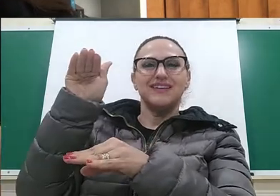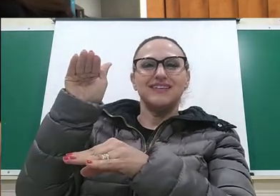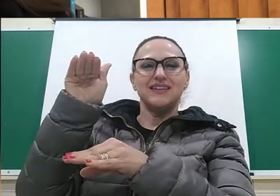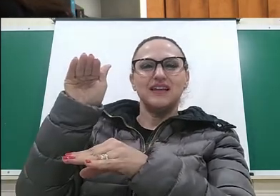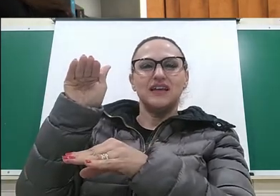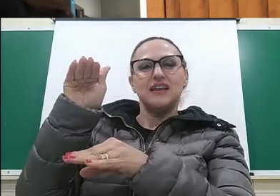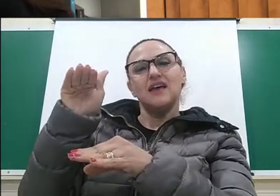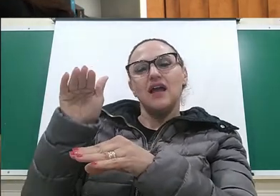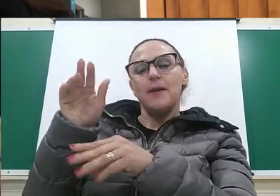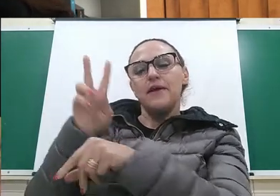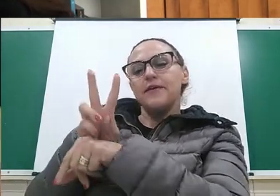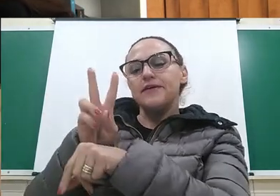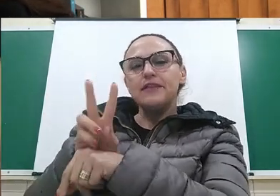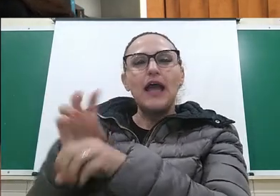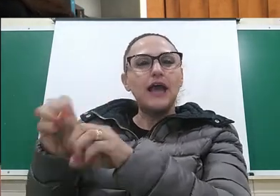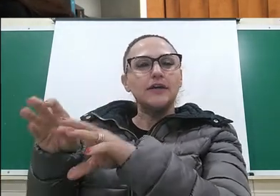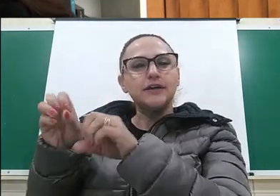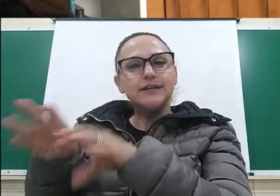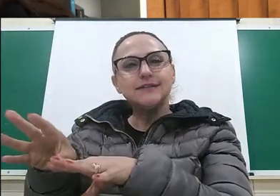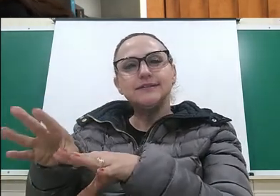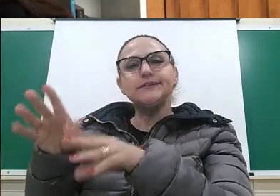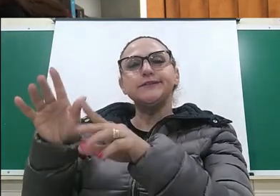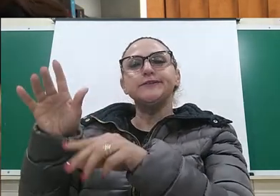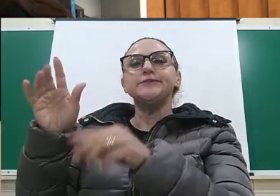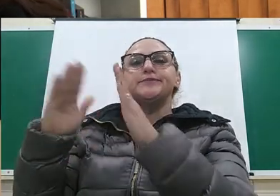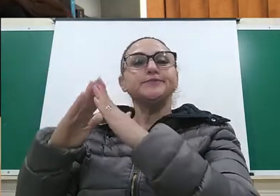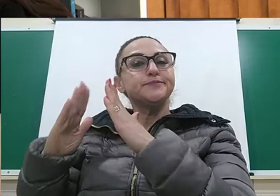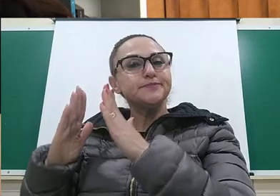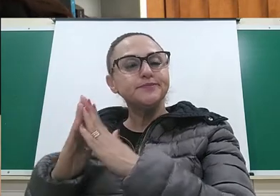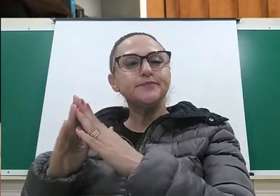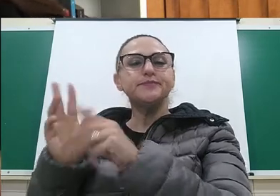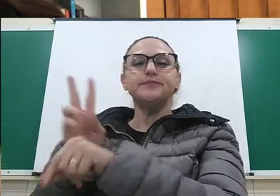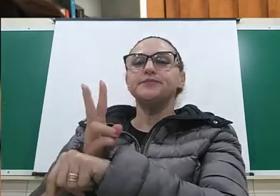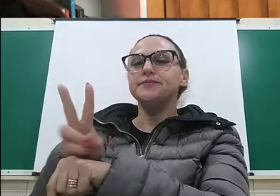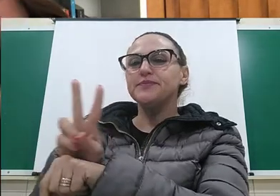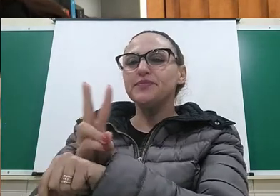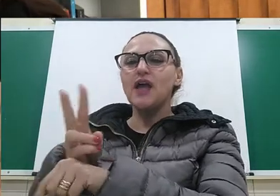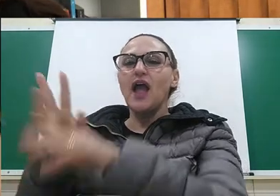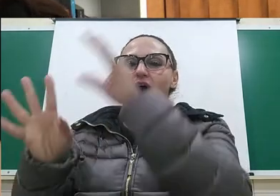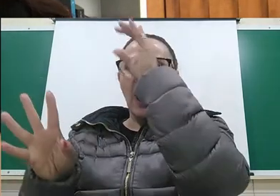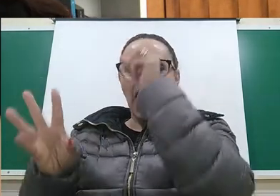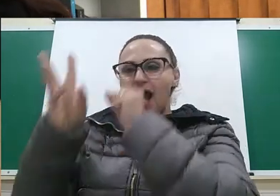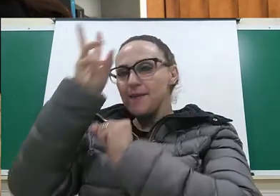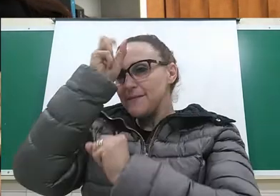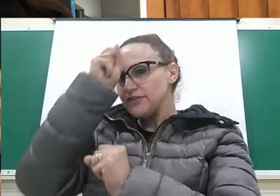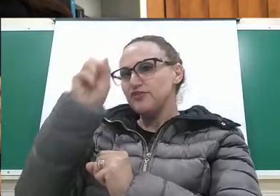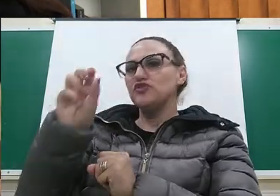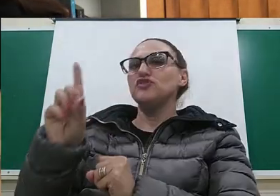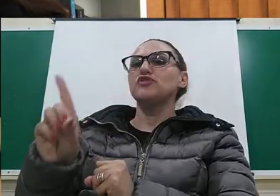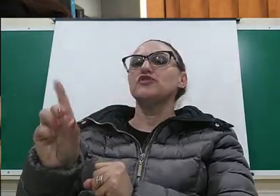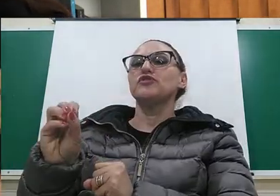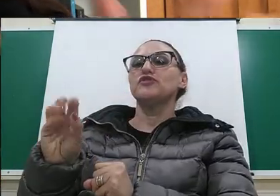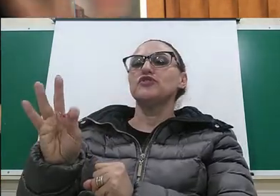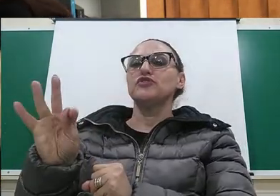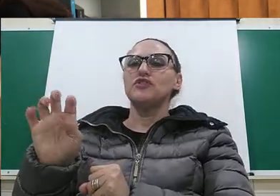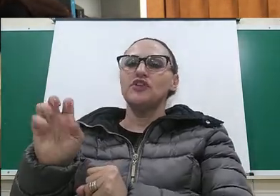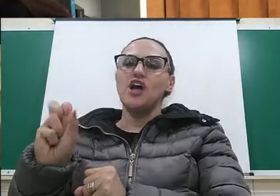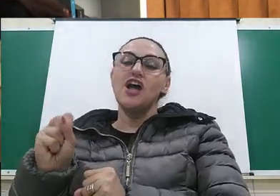voltada para os cuidados do lar, para se tornar uma boa esposa e uma boa mãe. Então, as meninas aprendiam ali alguns dotes